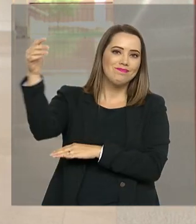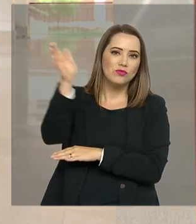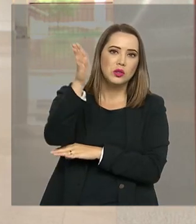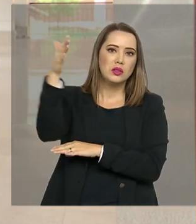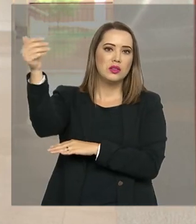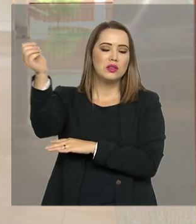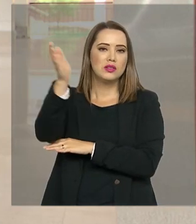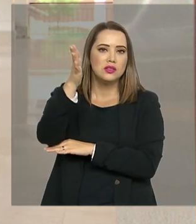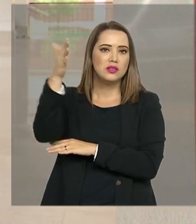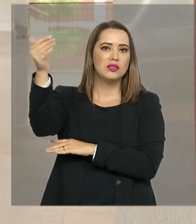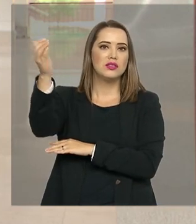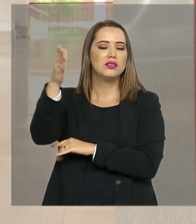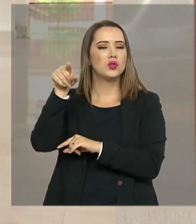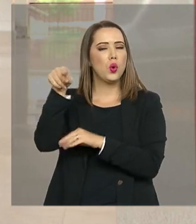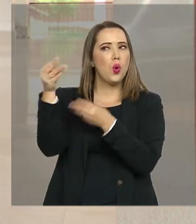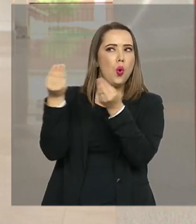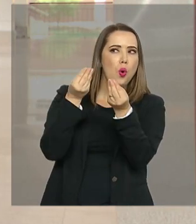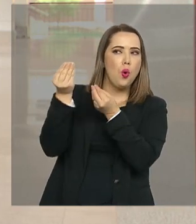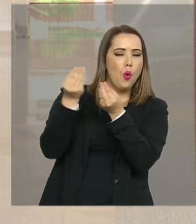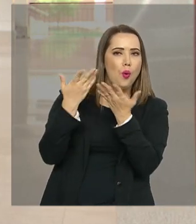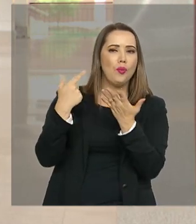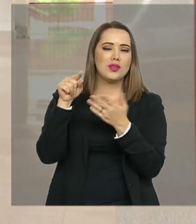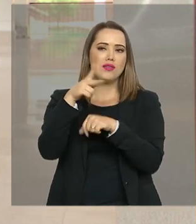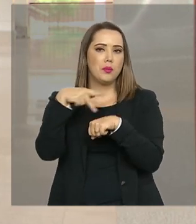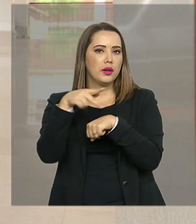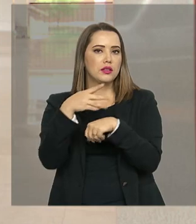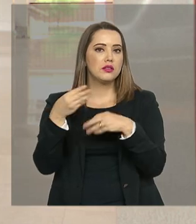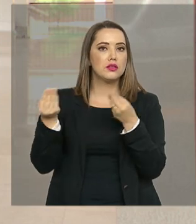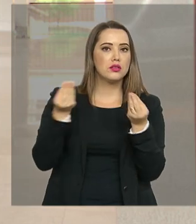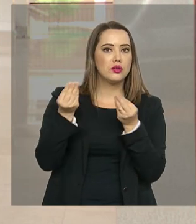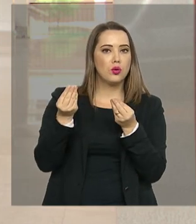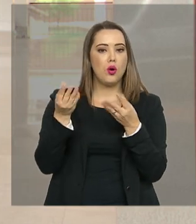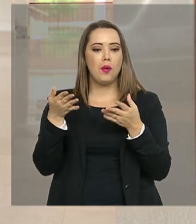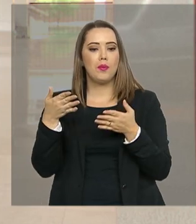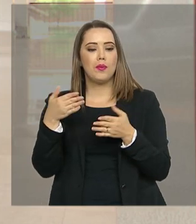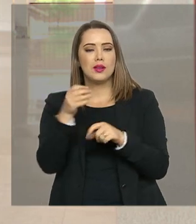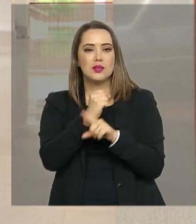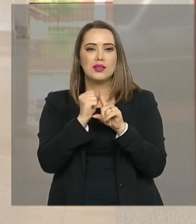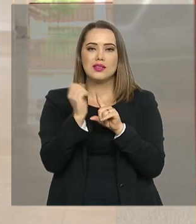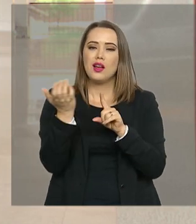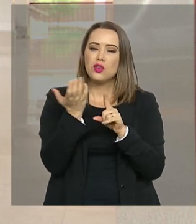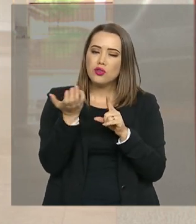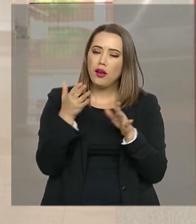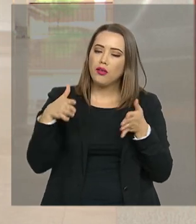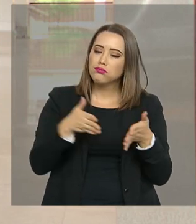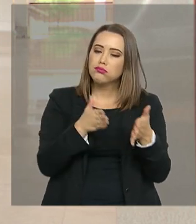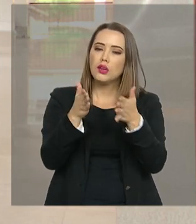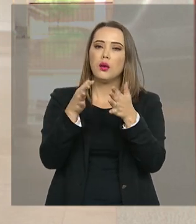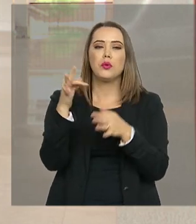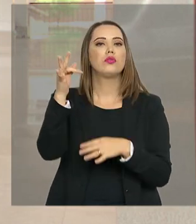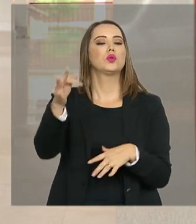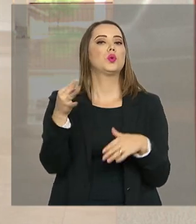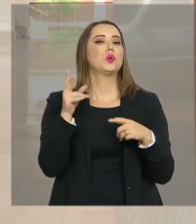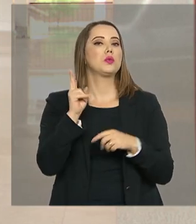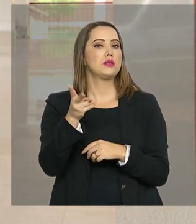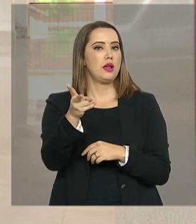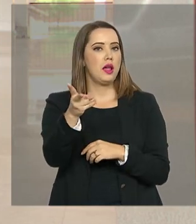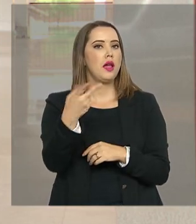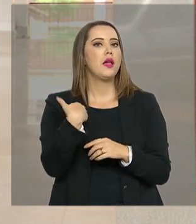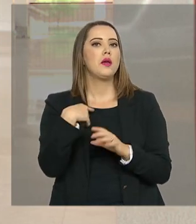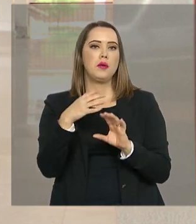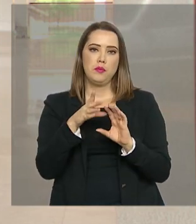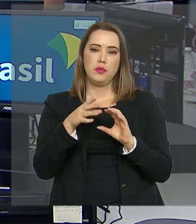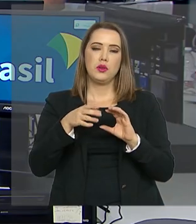avaliar como está o país e para onde a sociedade deseja que ele vá. Claro, sempre de modo